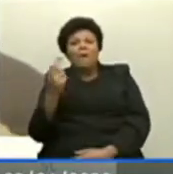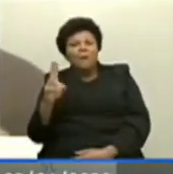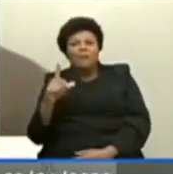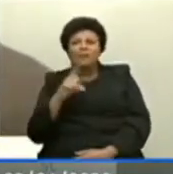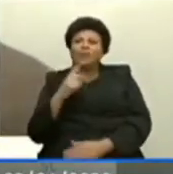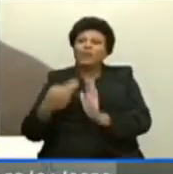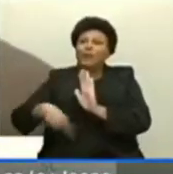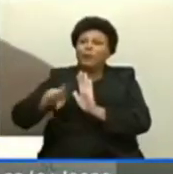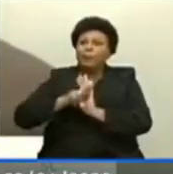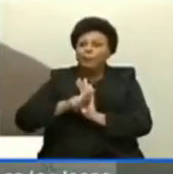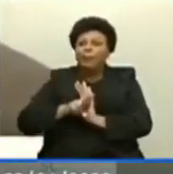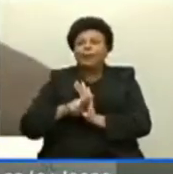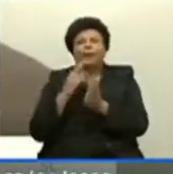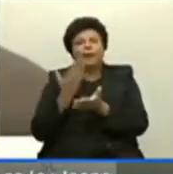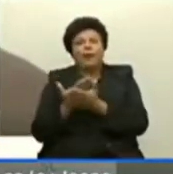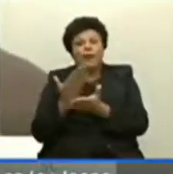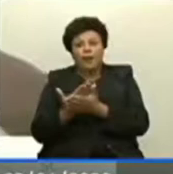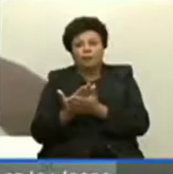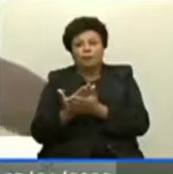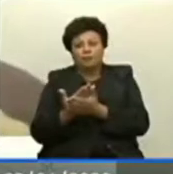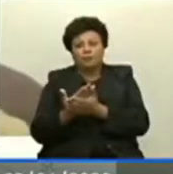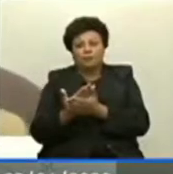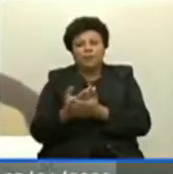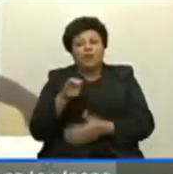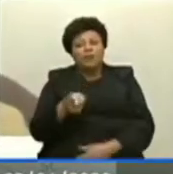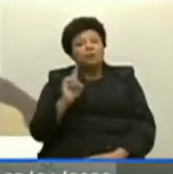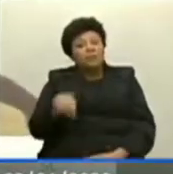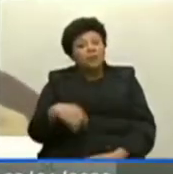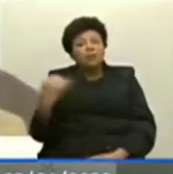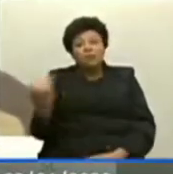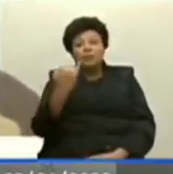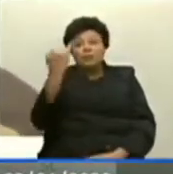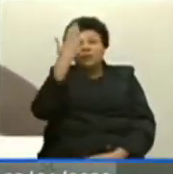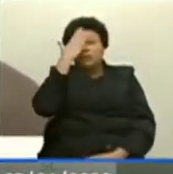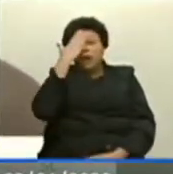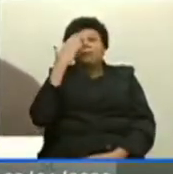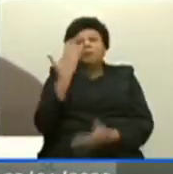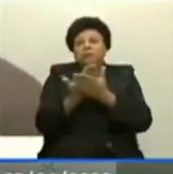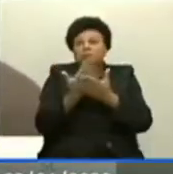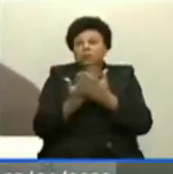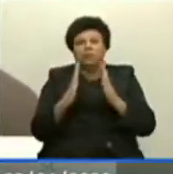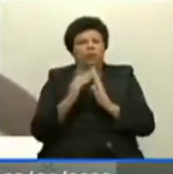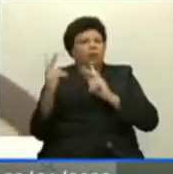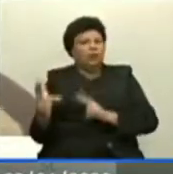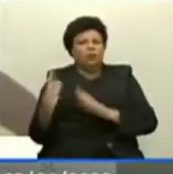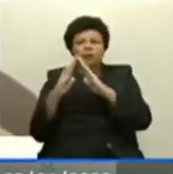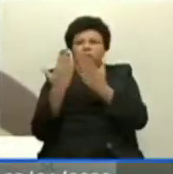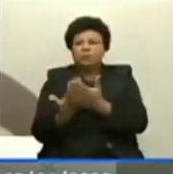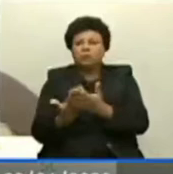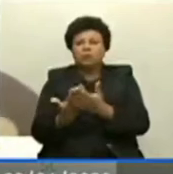recuperar essa aula quando dá retomada? Isso é muito importante. A gente sabe que estudar em casa não é a mesma coisa,